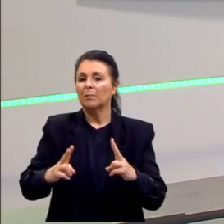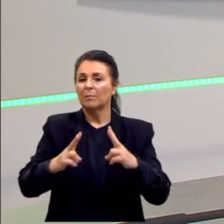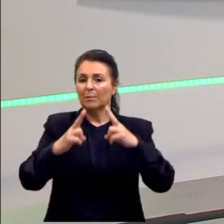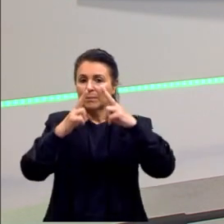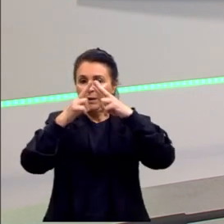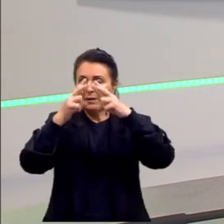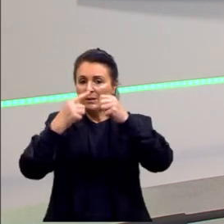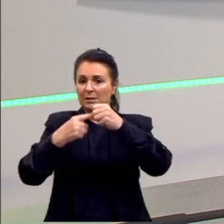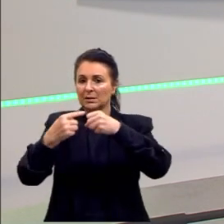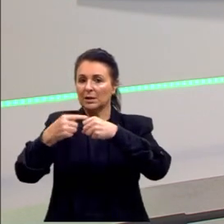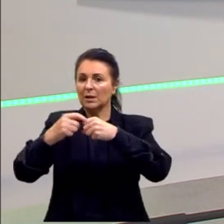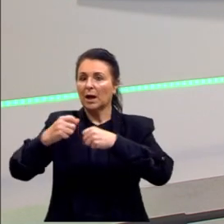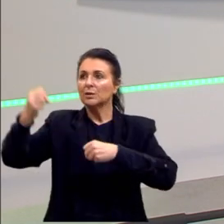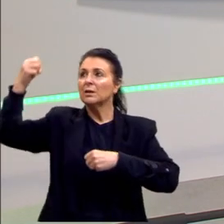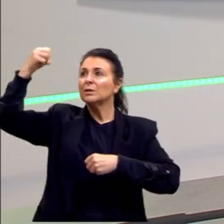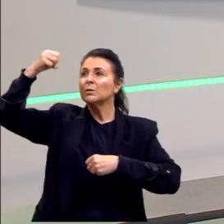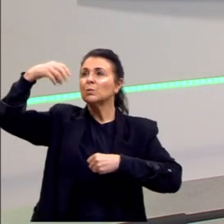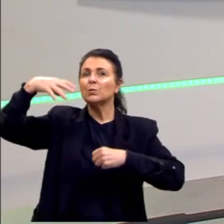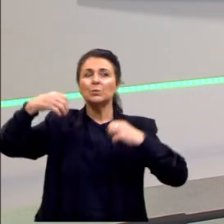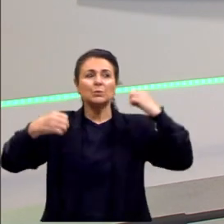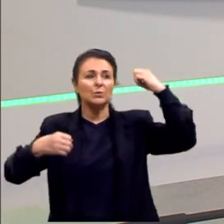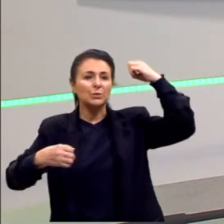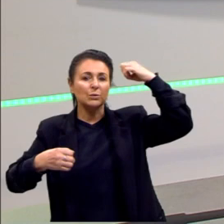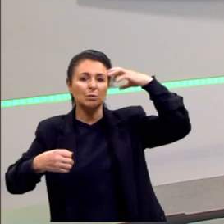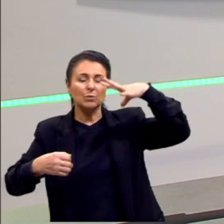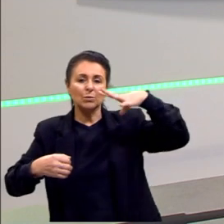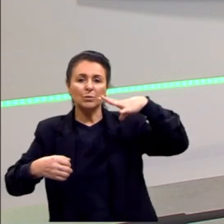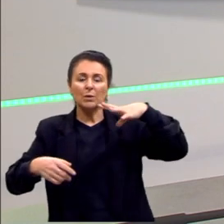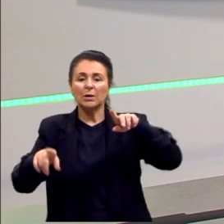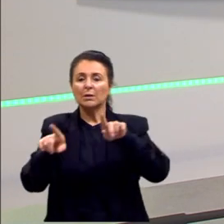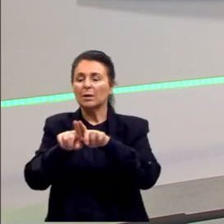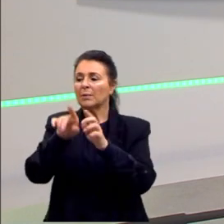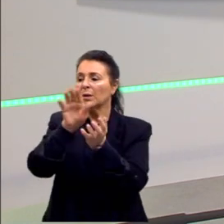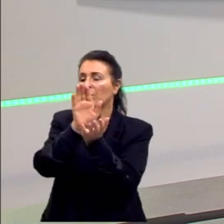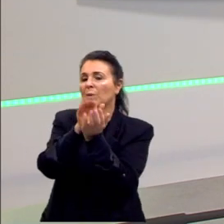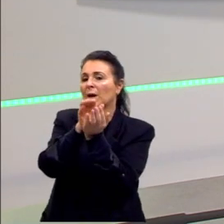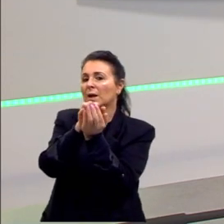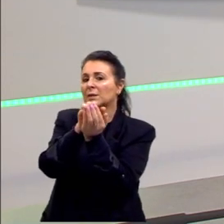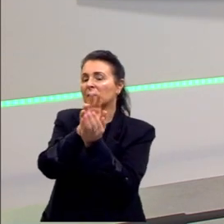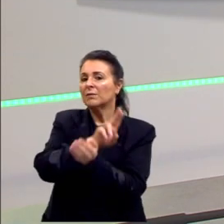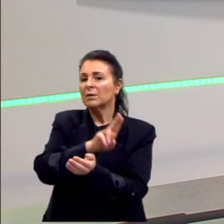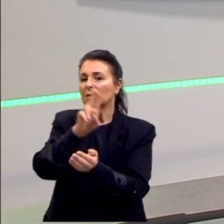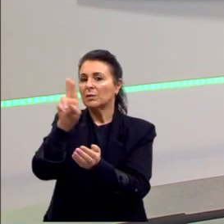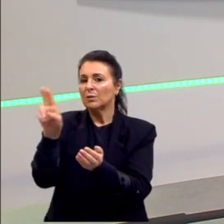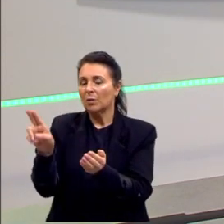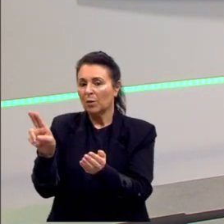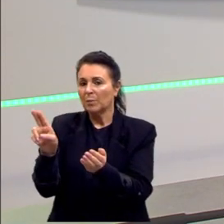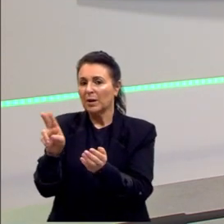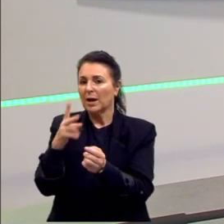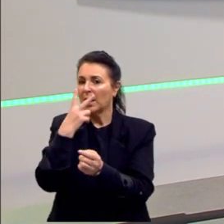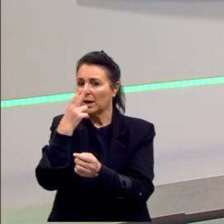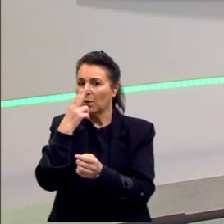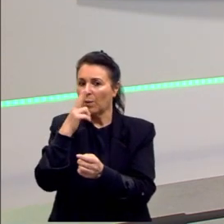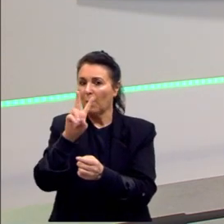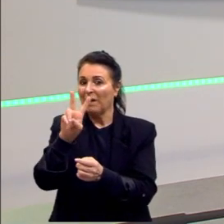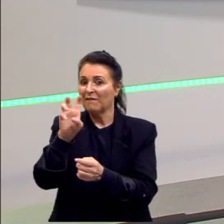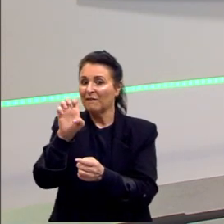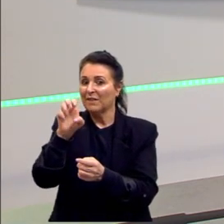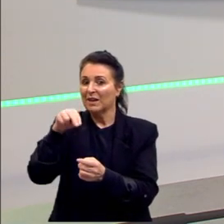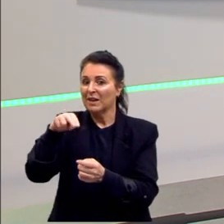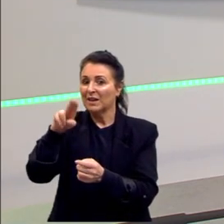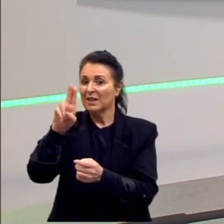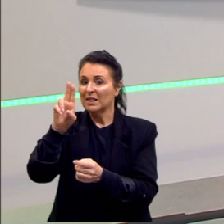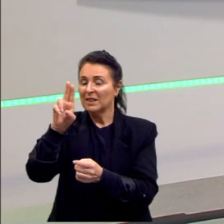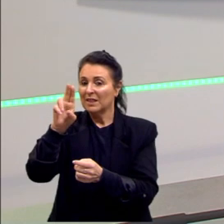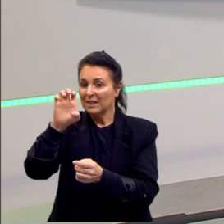de Cidade das Luzes. Como Recife é chamada de Aveneza Brasileira. Então, gente tem